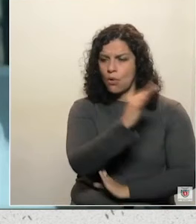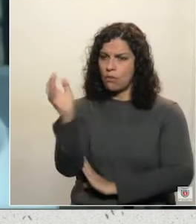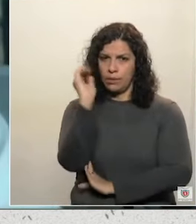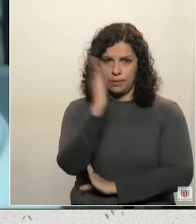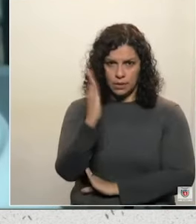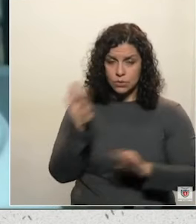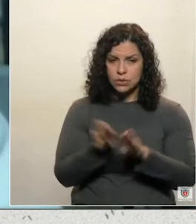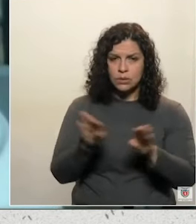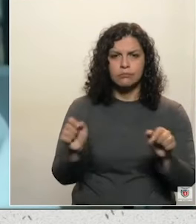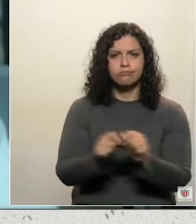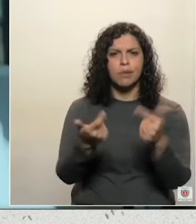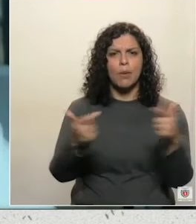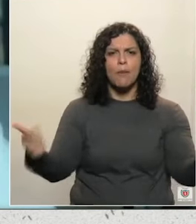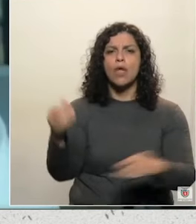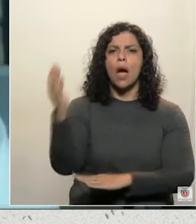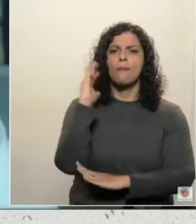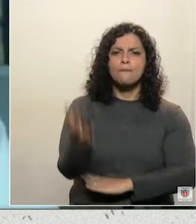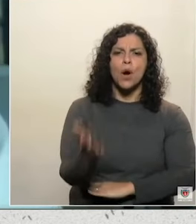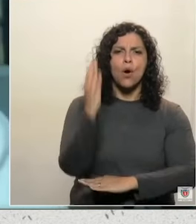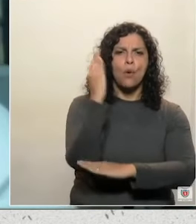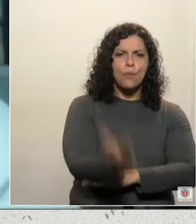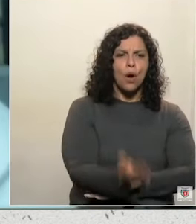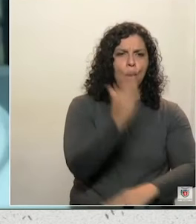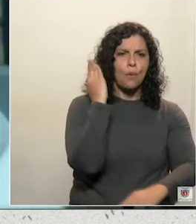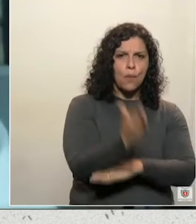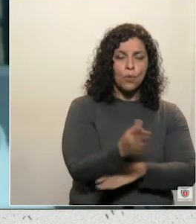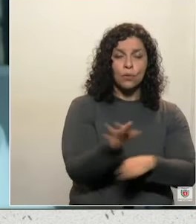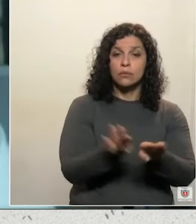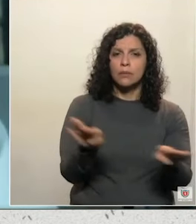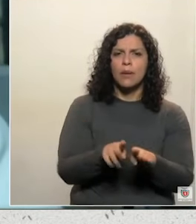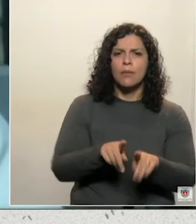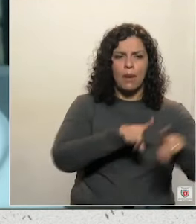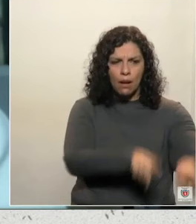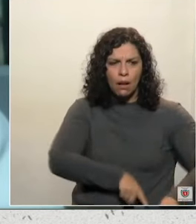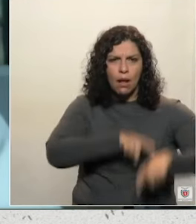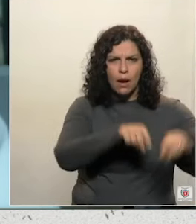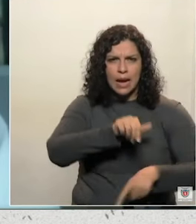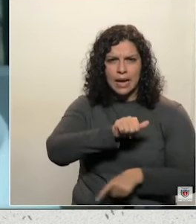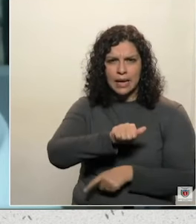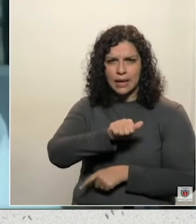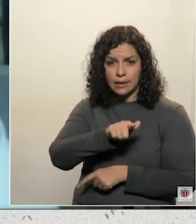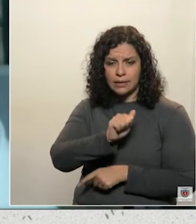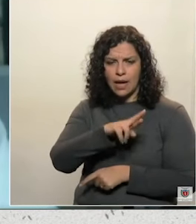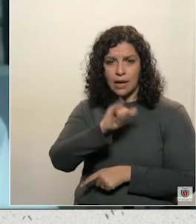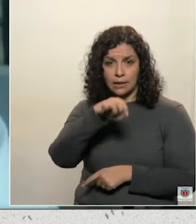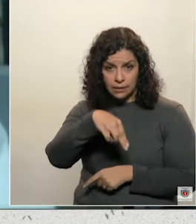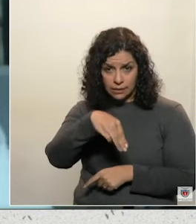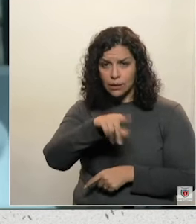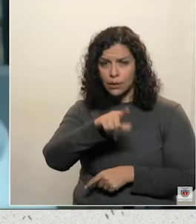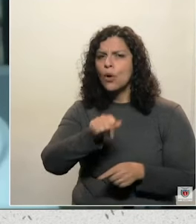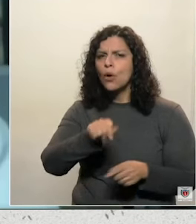isso estimulando o aumento do desmatamento, das queimadas, dos garimpos ilegais, da grilagem e de todas as